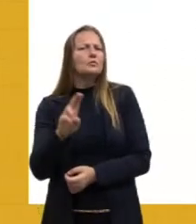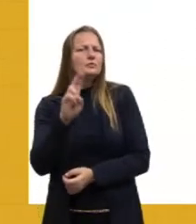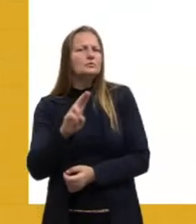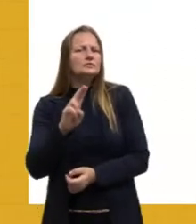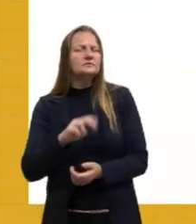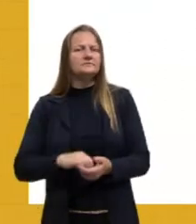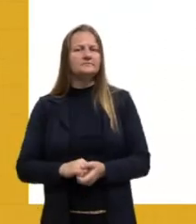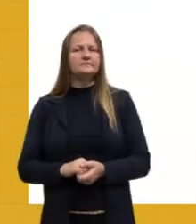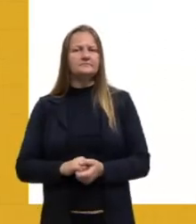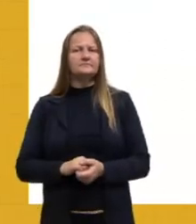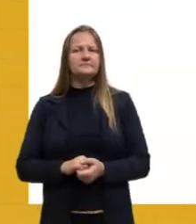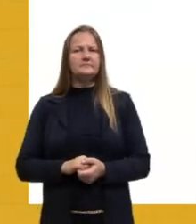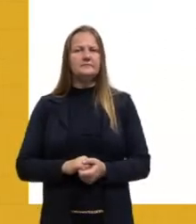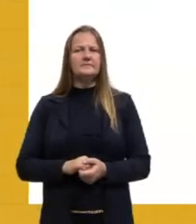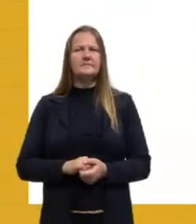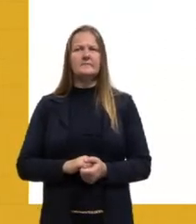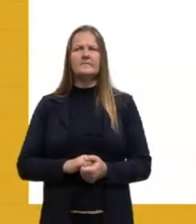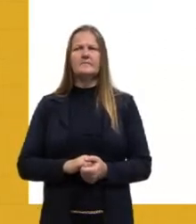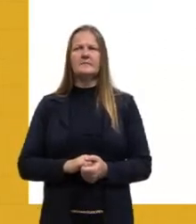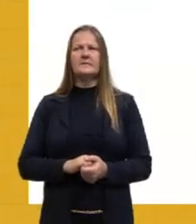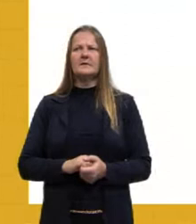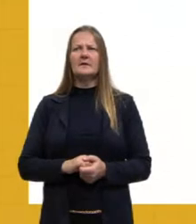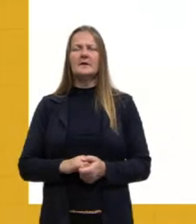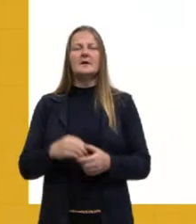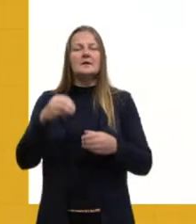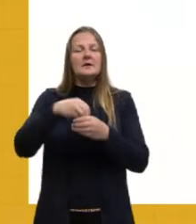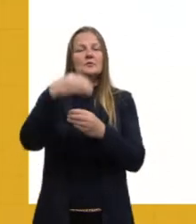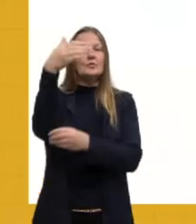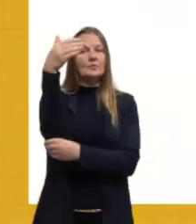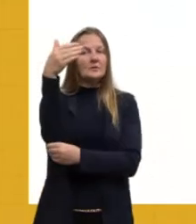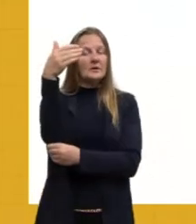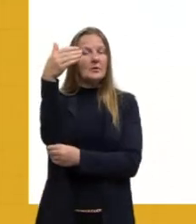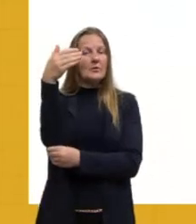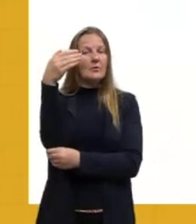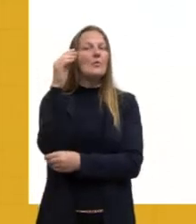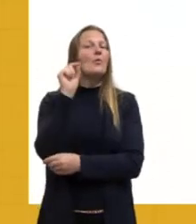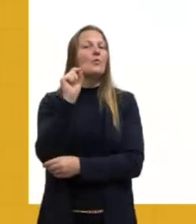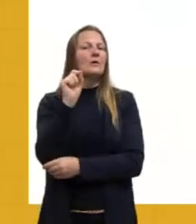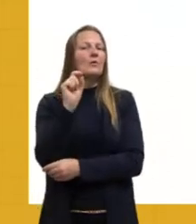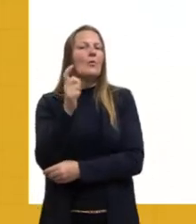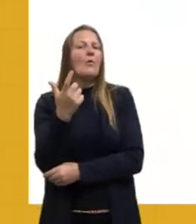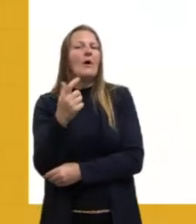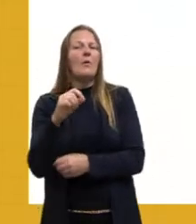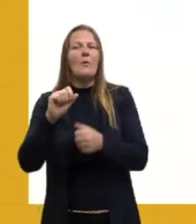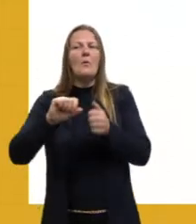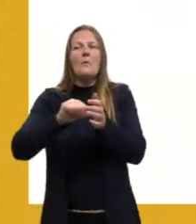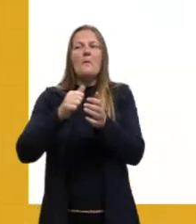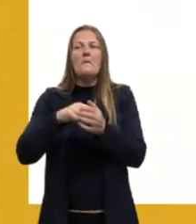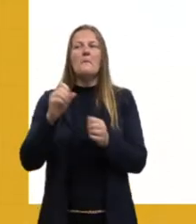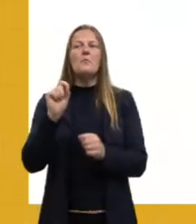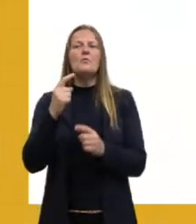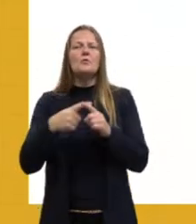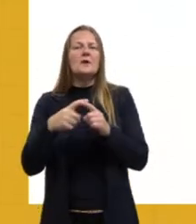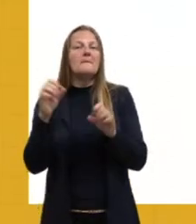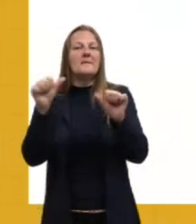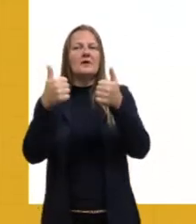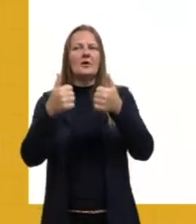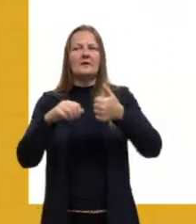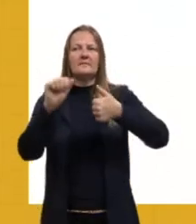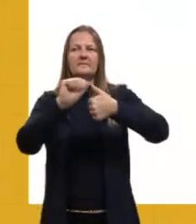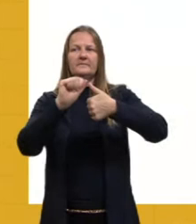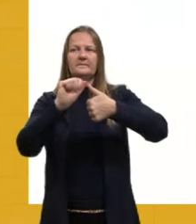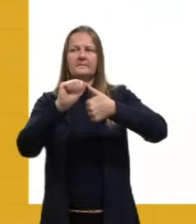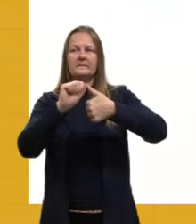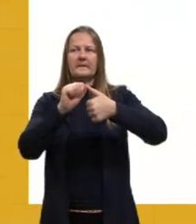biosurfactantes na rede de hotéis seria qual? Qual a vantagem? Então,